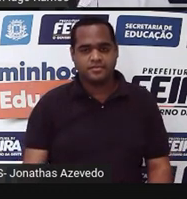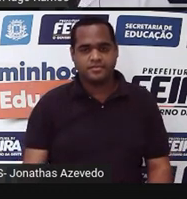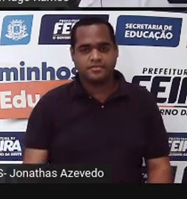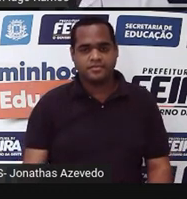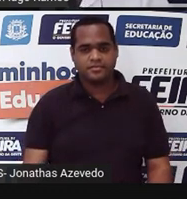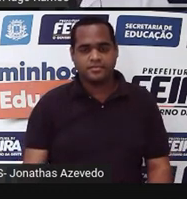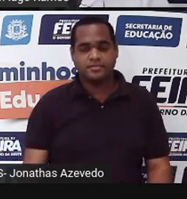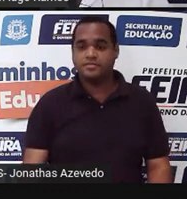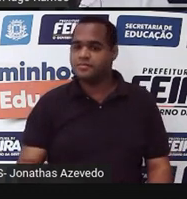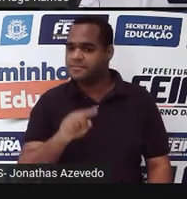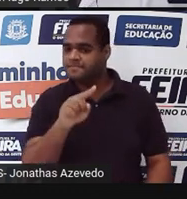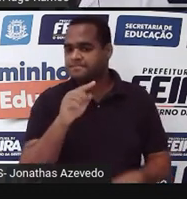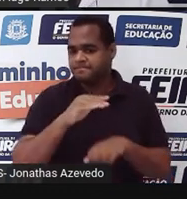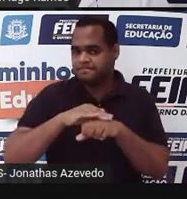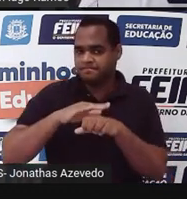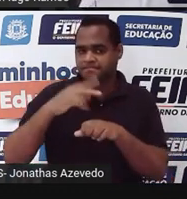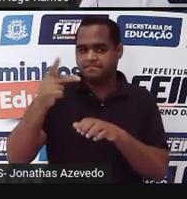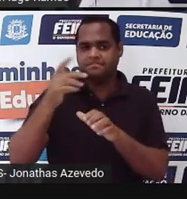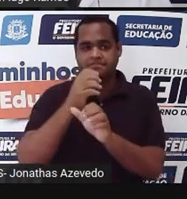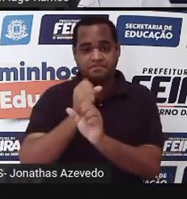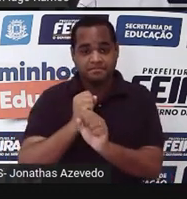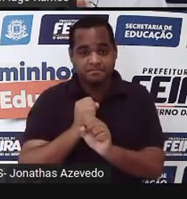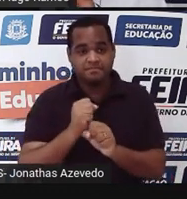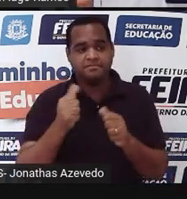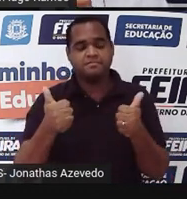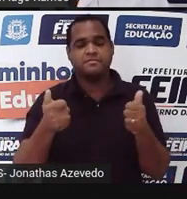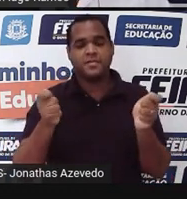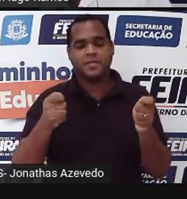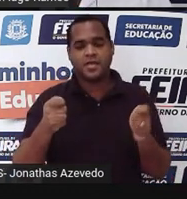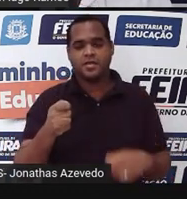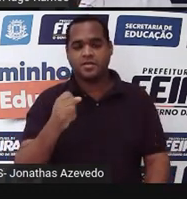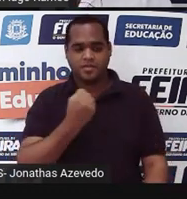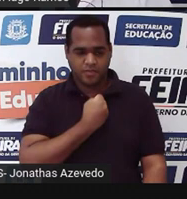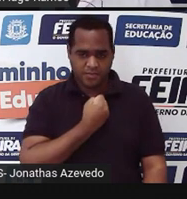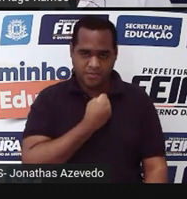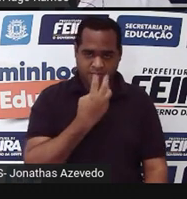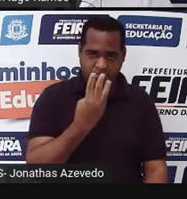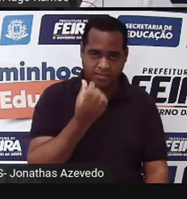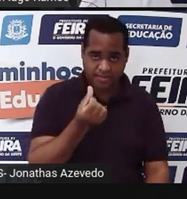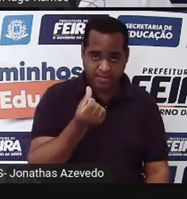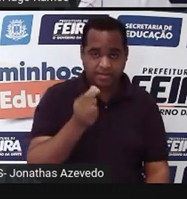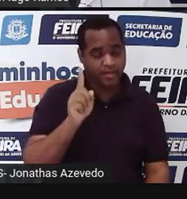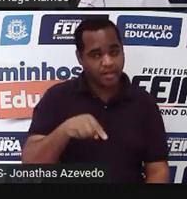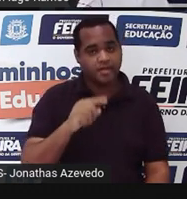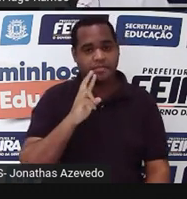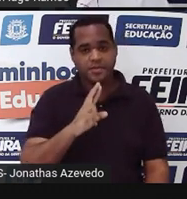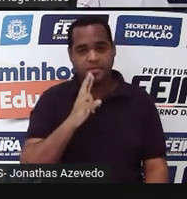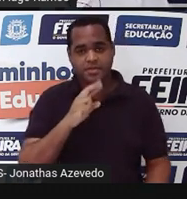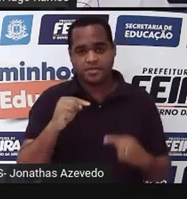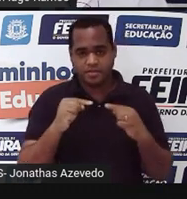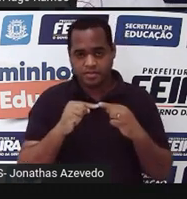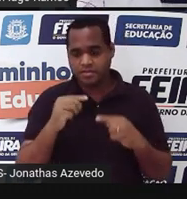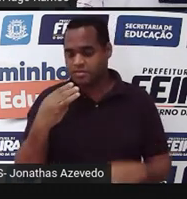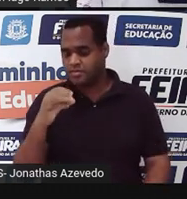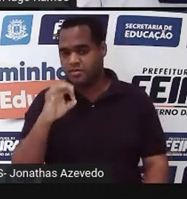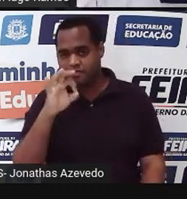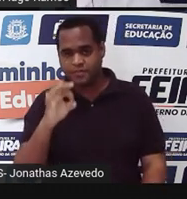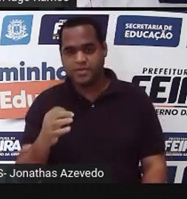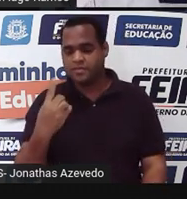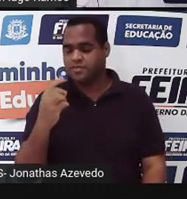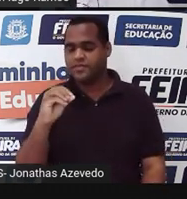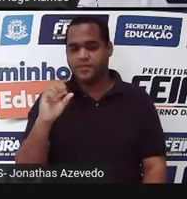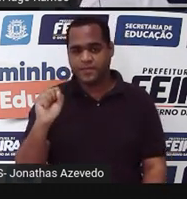Então, você precisa fazer um cálculo, né? O número 36 é resultado de 30% de 108,